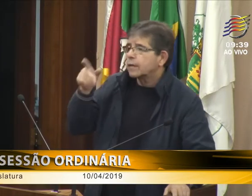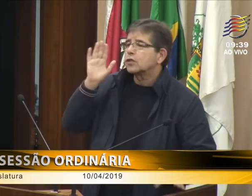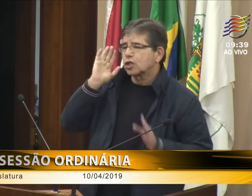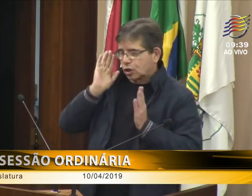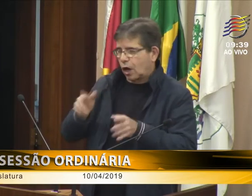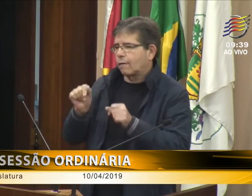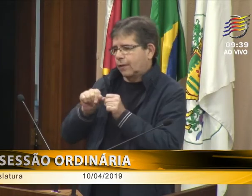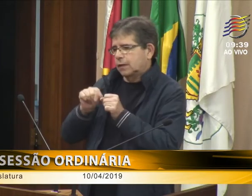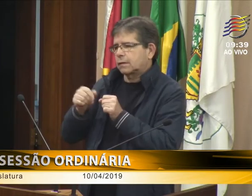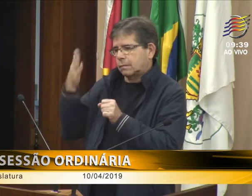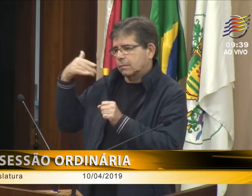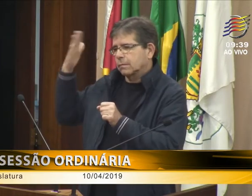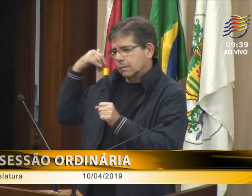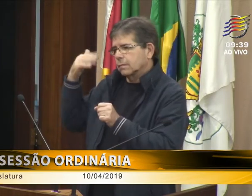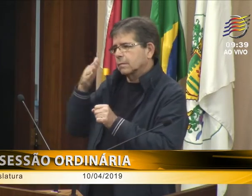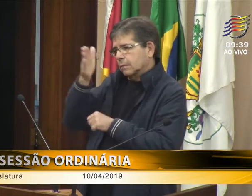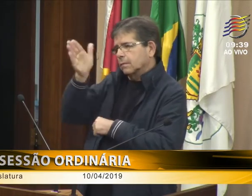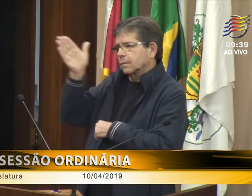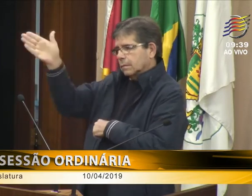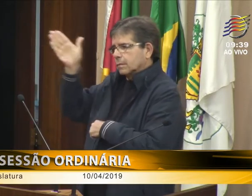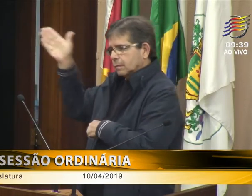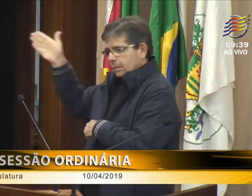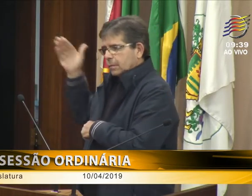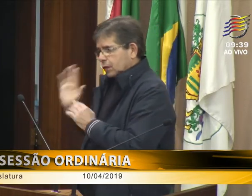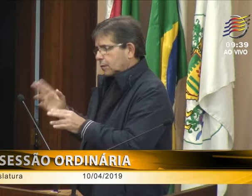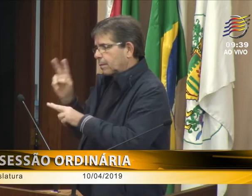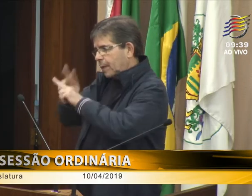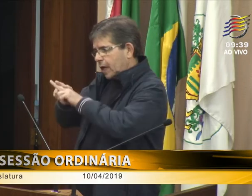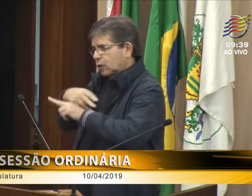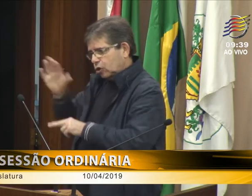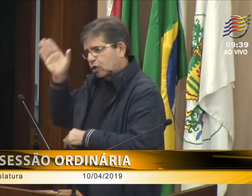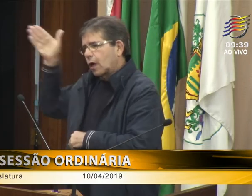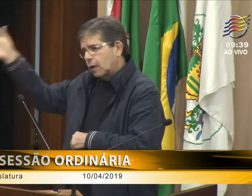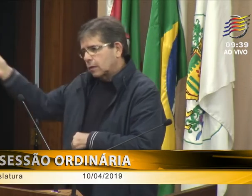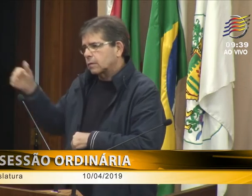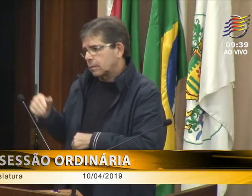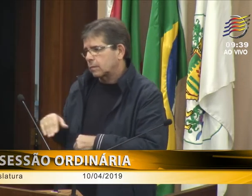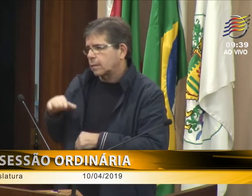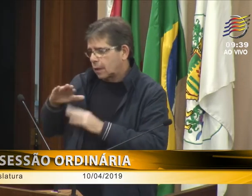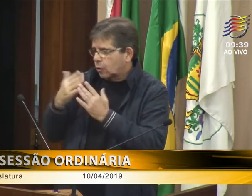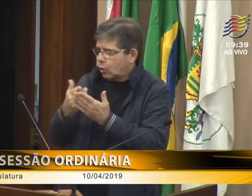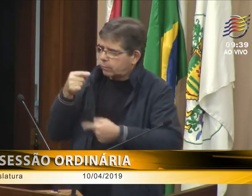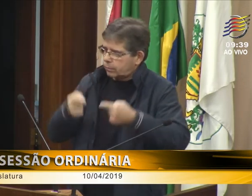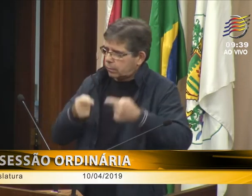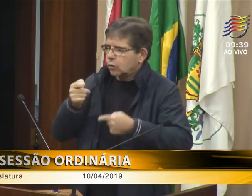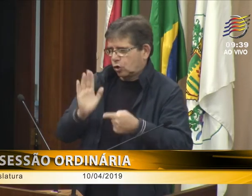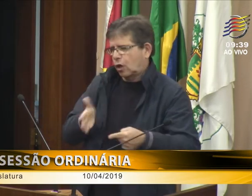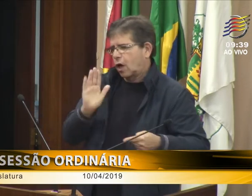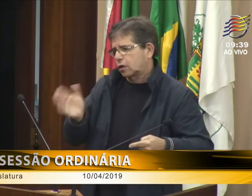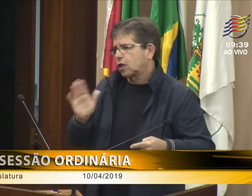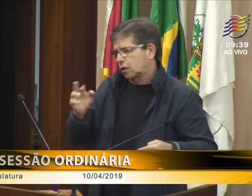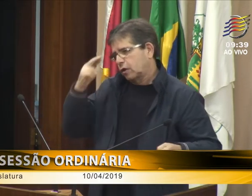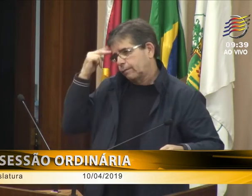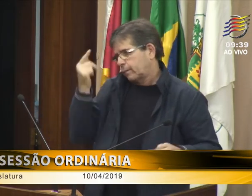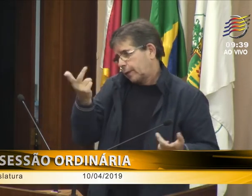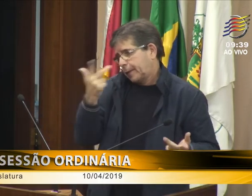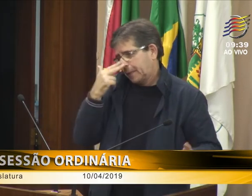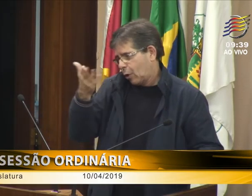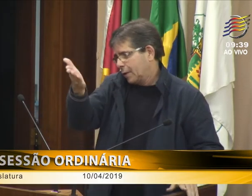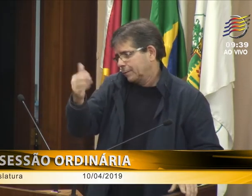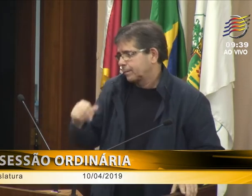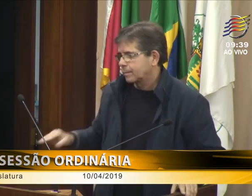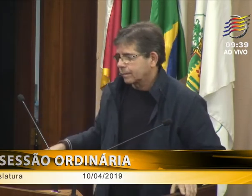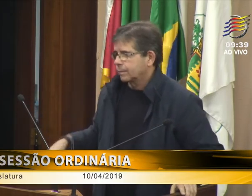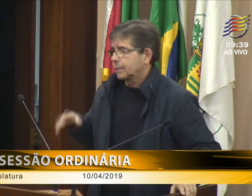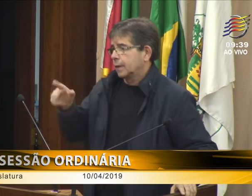Obrigada, Rafael, pela contribuição. Já foi feita uma conversa já a respeito do presídio, como eu já expliquei aqui, já